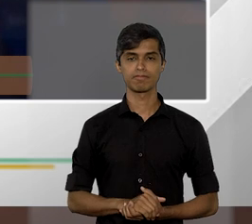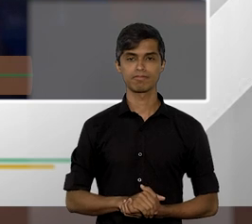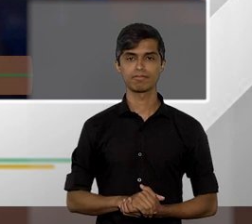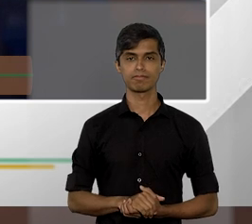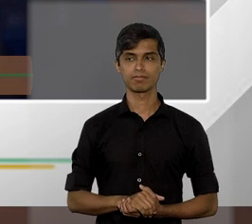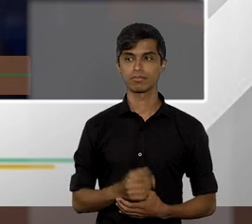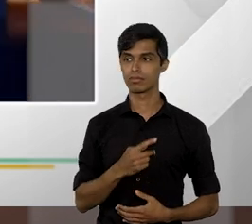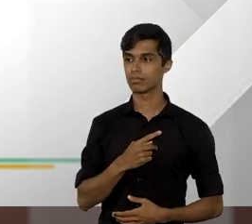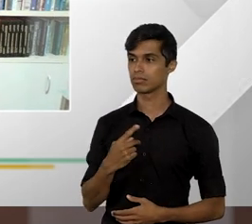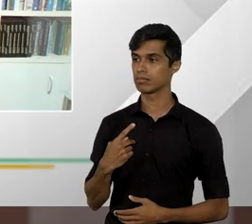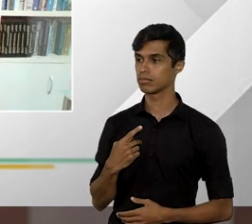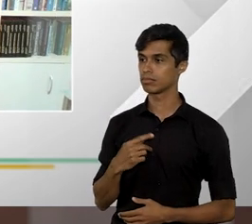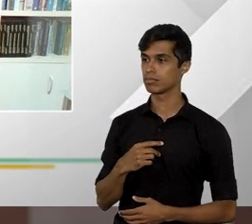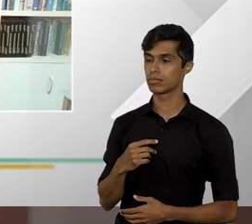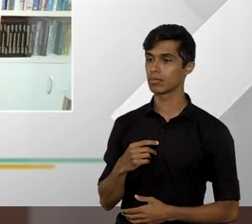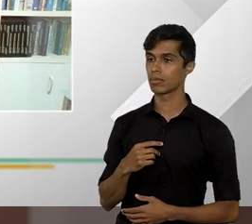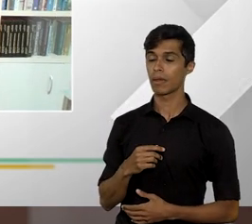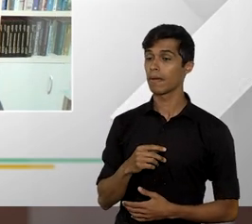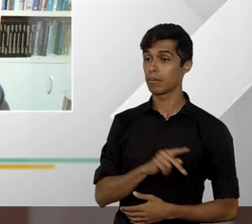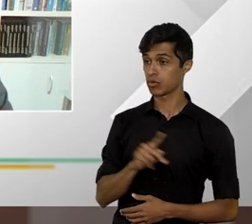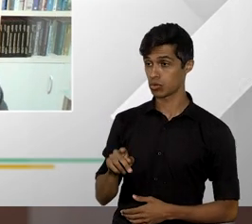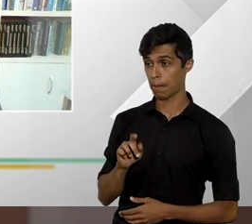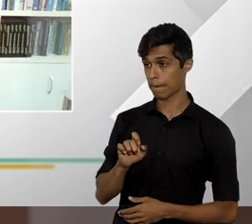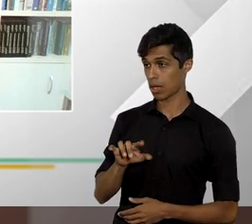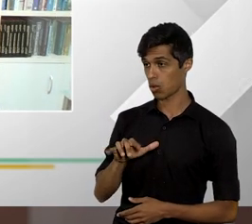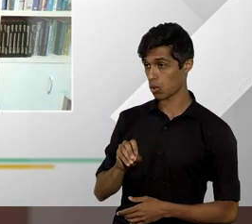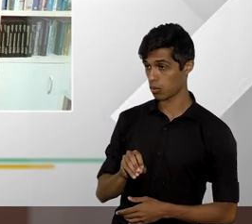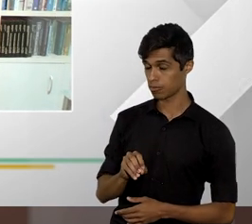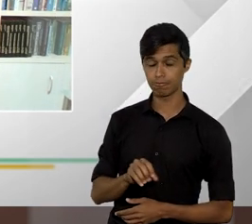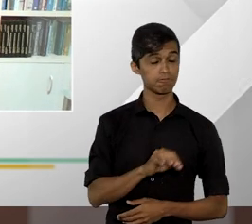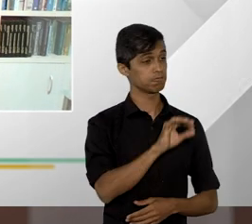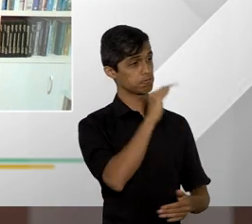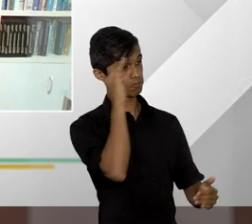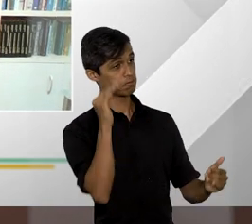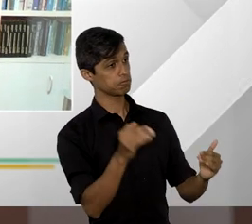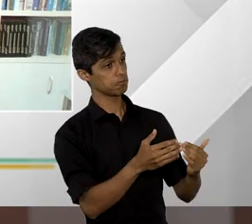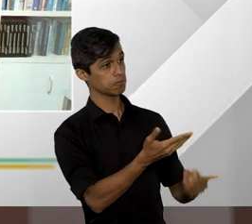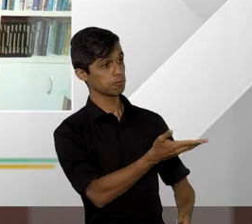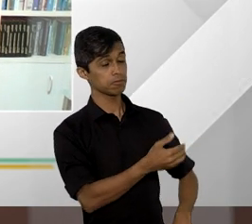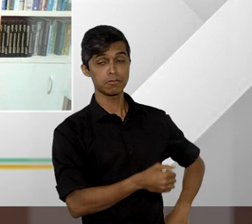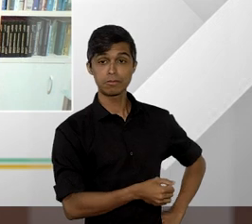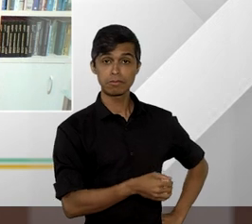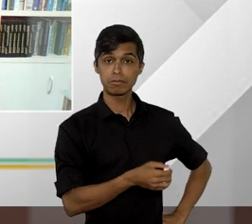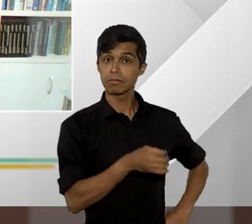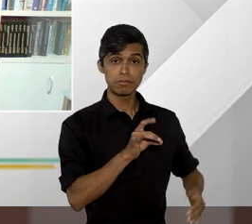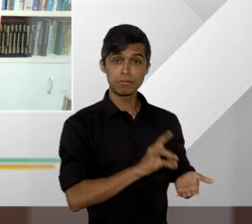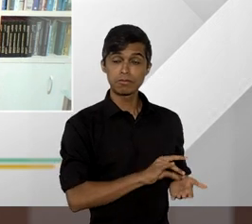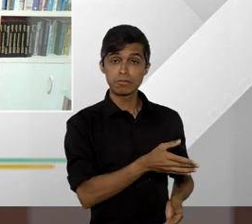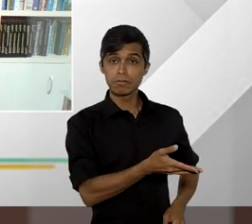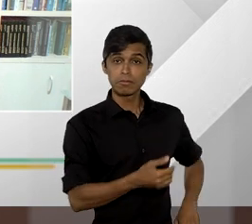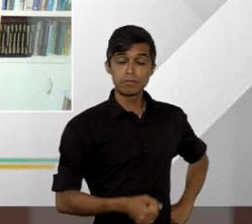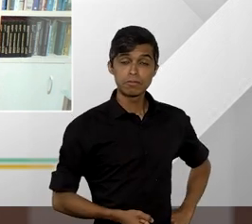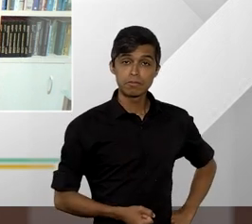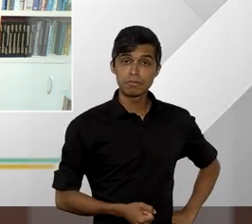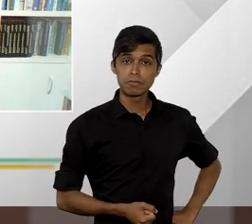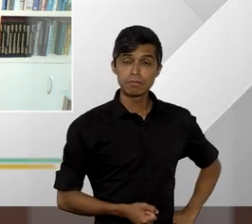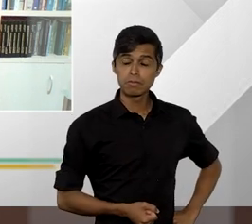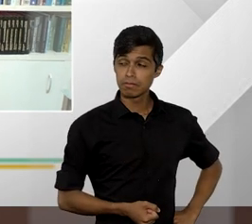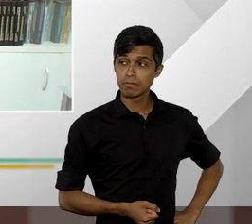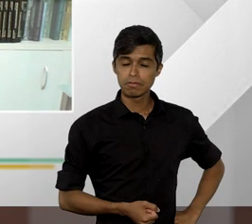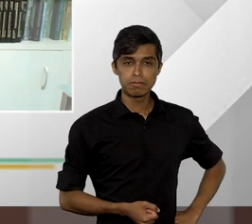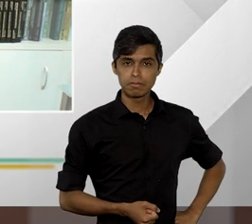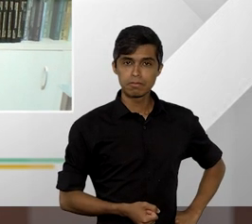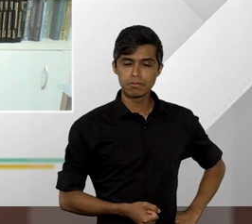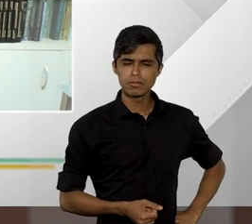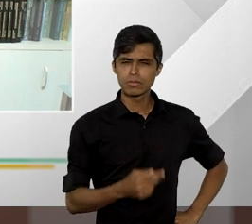professor Paulo gostaria de complementar exatamente isso não é é exatamente isso o